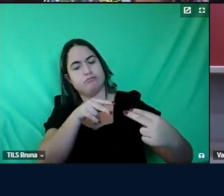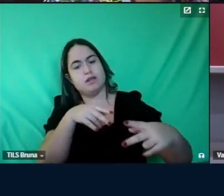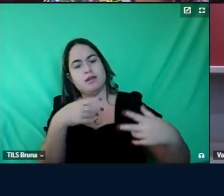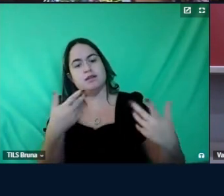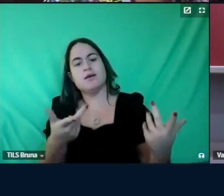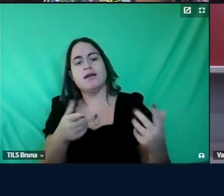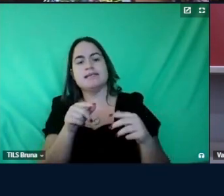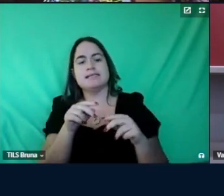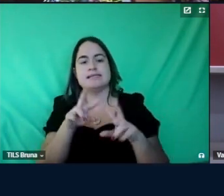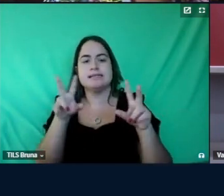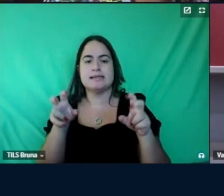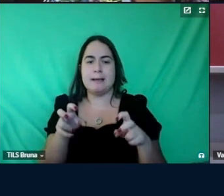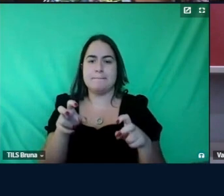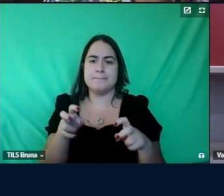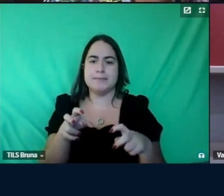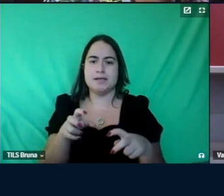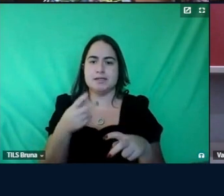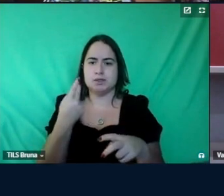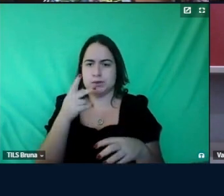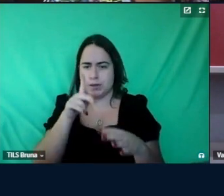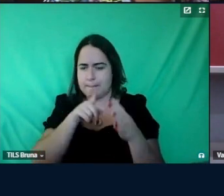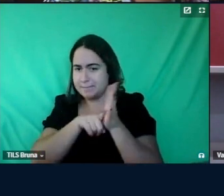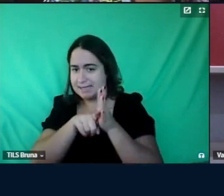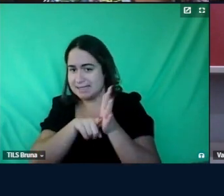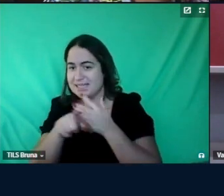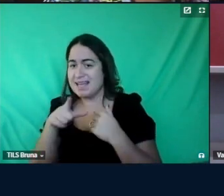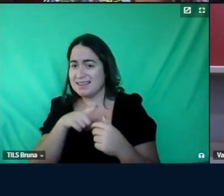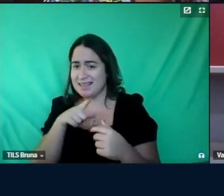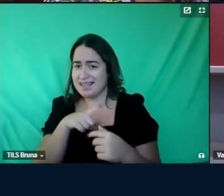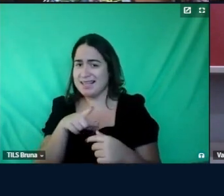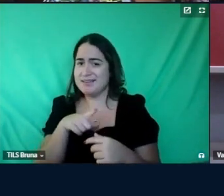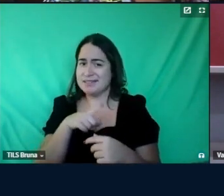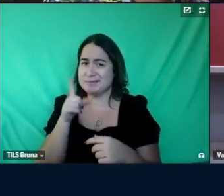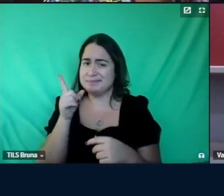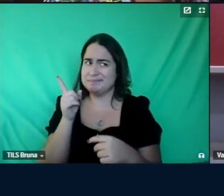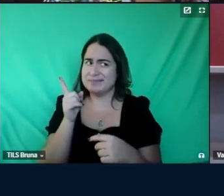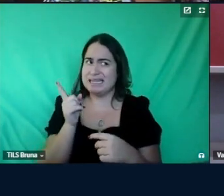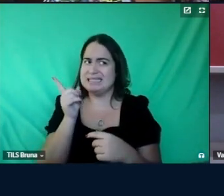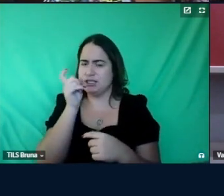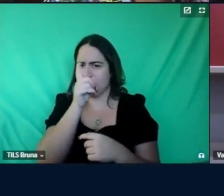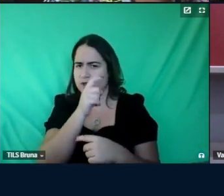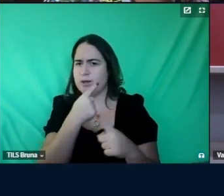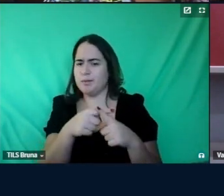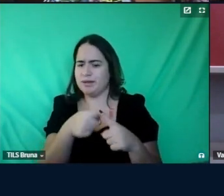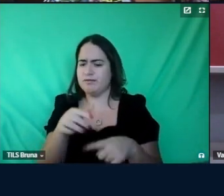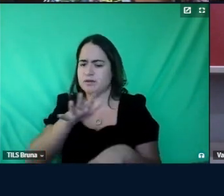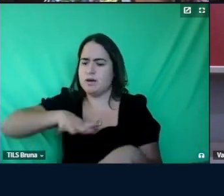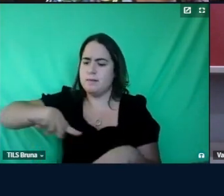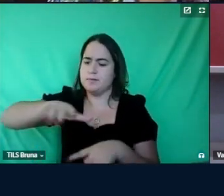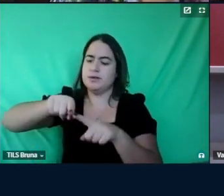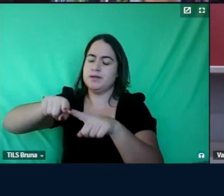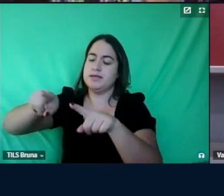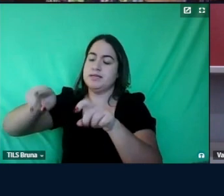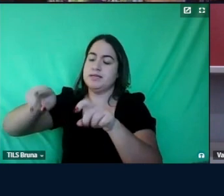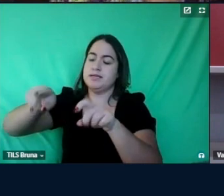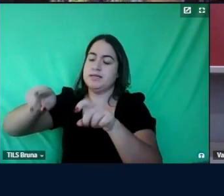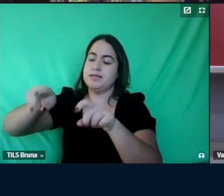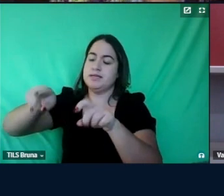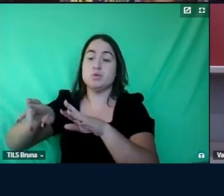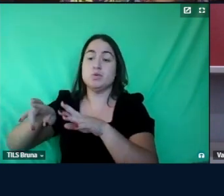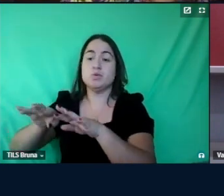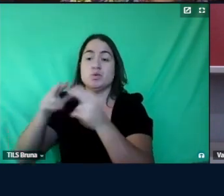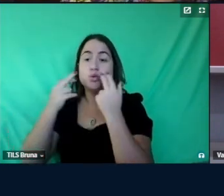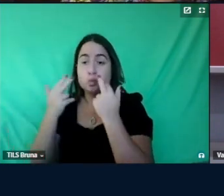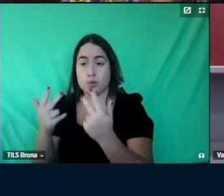questão de a sua pesquisa ainda teve essa dificuldade maior que foi no âmbito de ensino regular né e a senhora